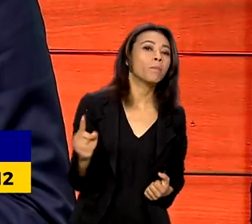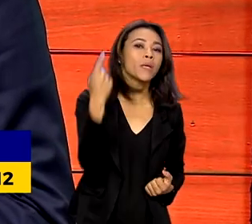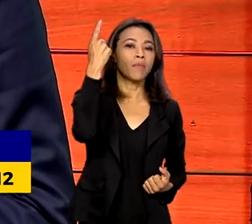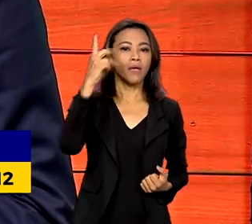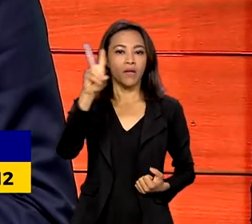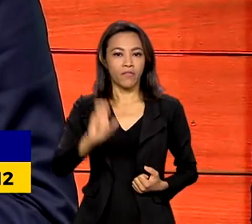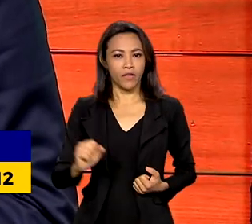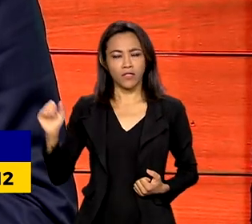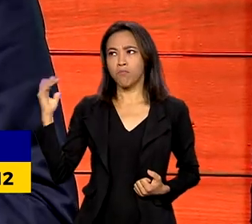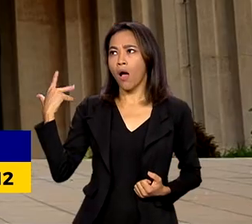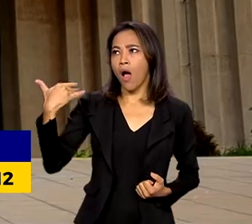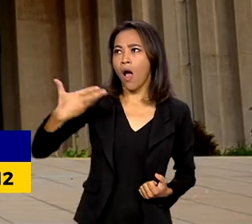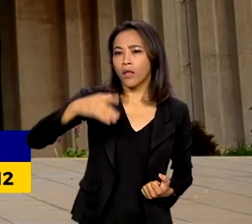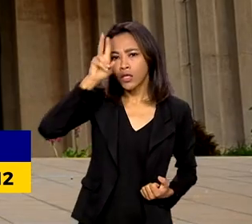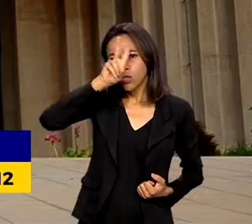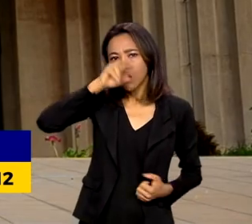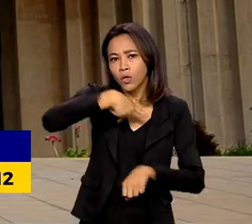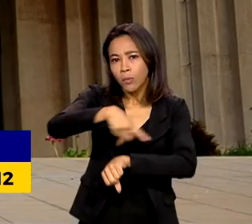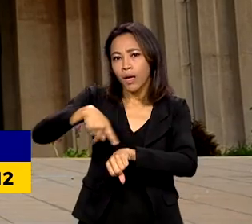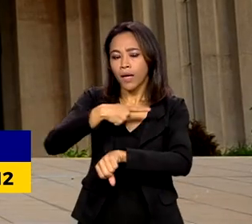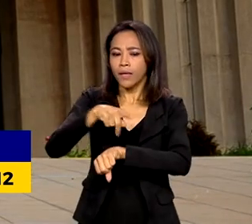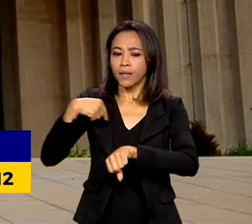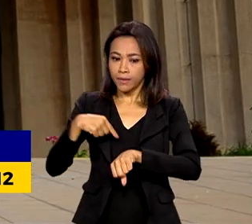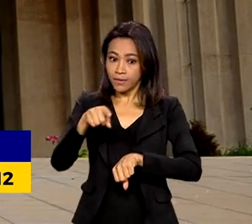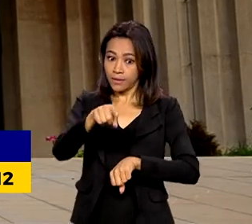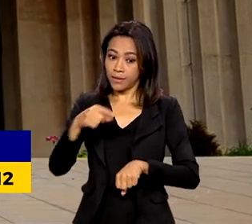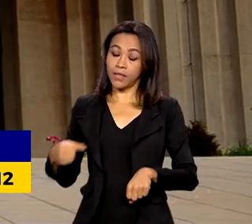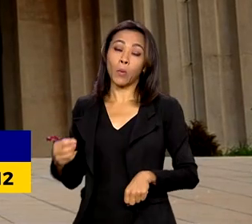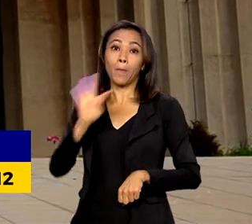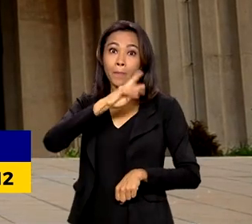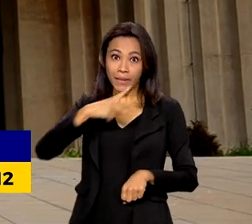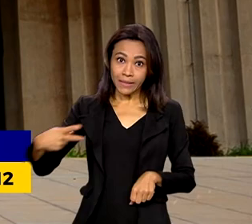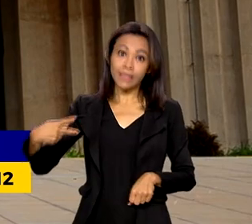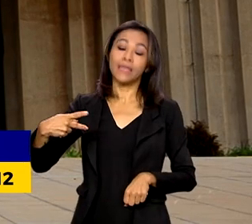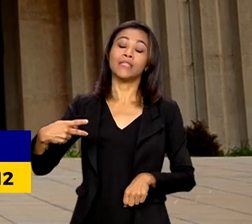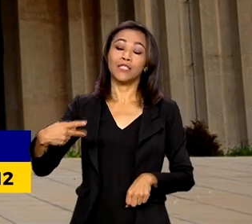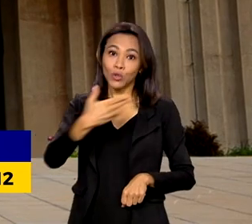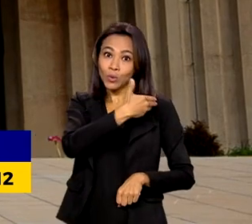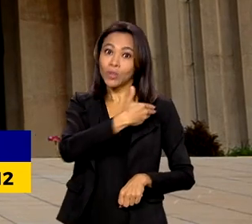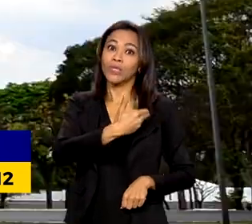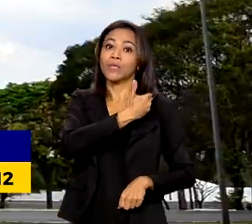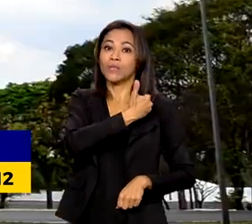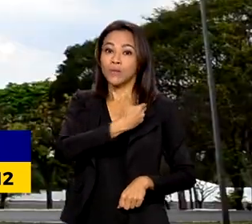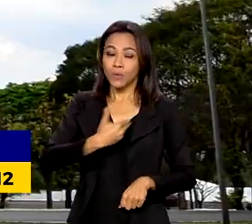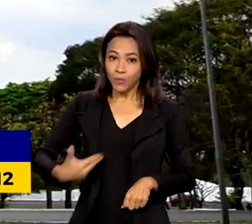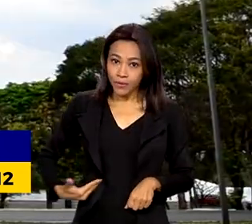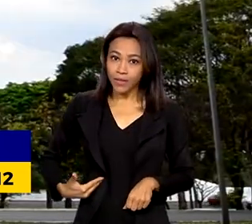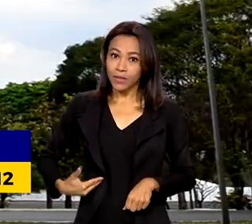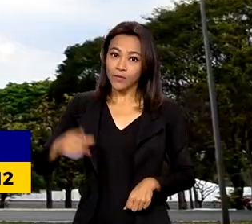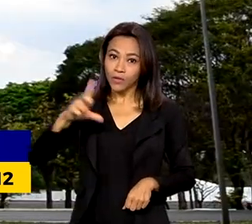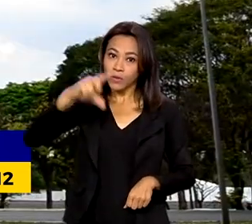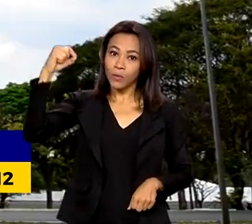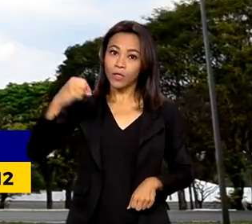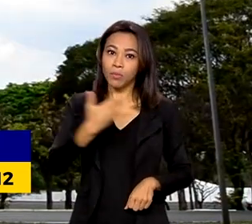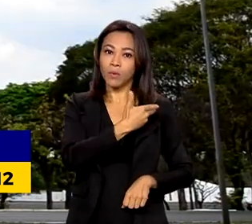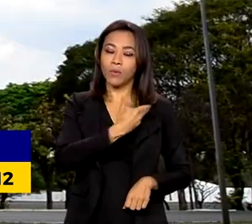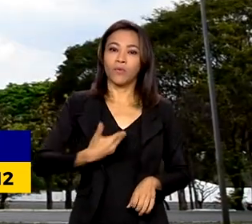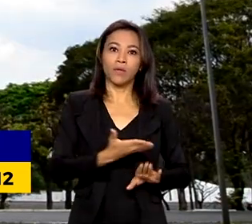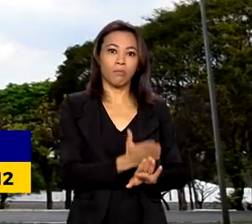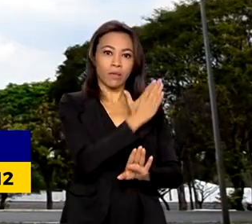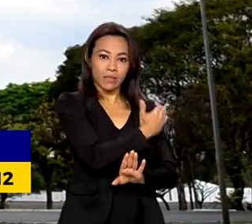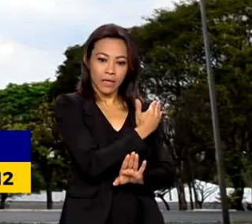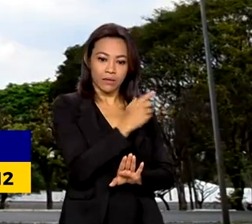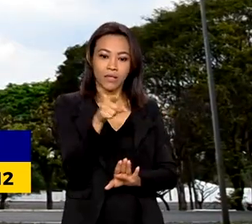governo assume um mandato com um presidente de Banco Central nomeado pelo governo anterior e que o Ministério da Fazenda e o Banco